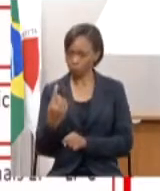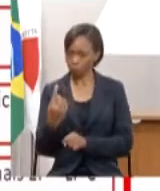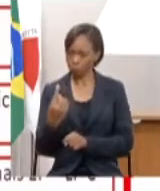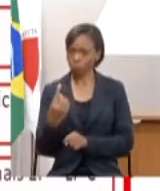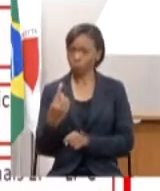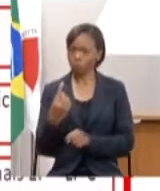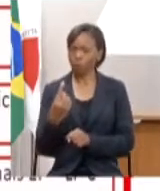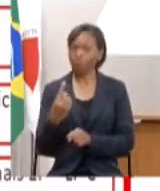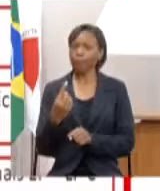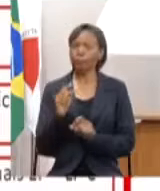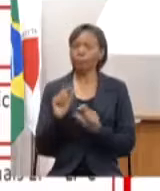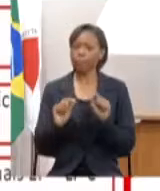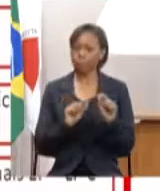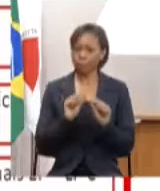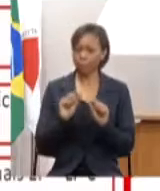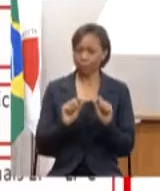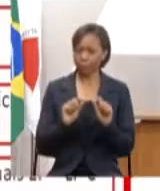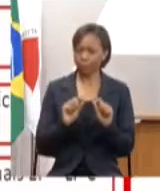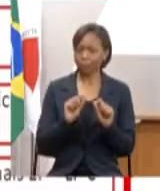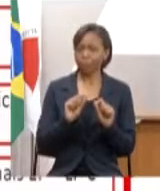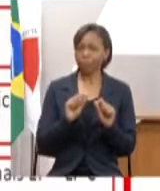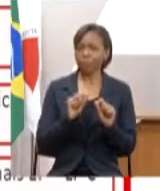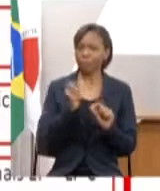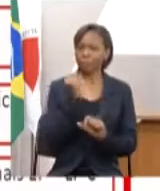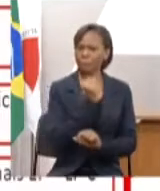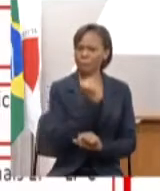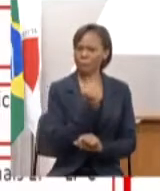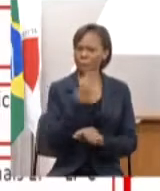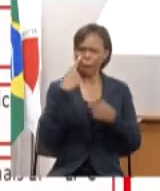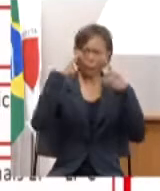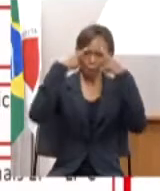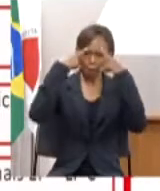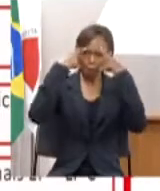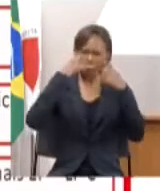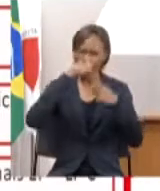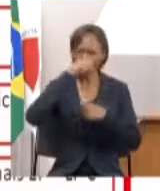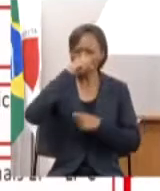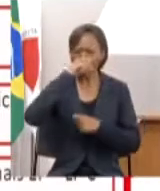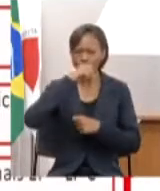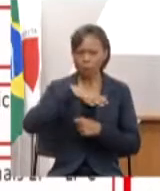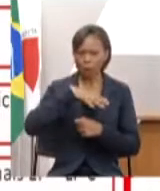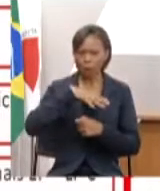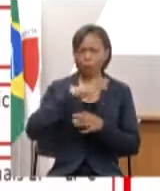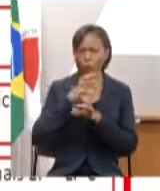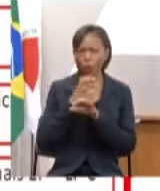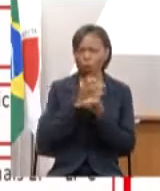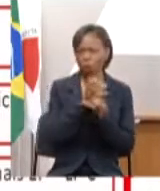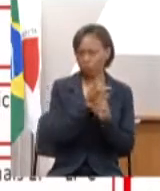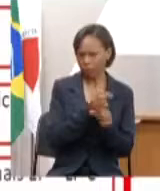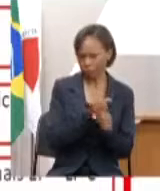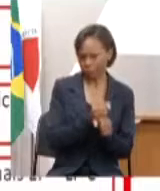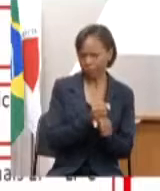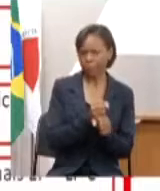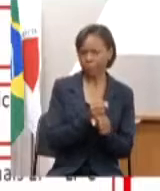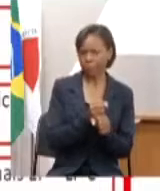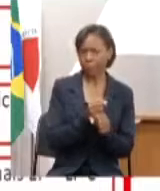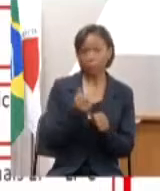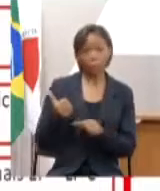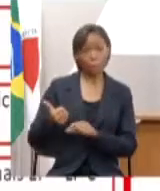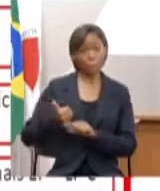taxa de homicídios, taxa de crimes violentos, para a melhoria do IDEB,